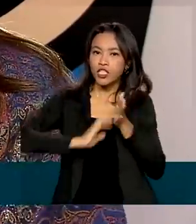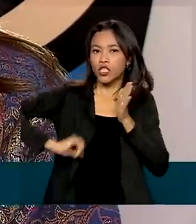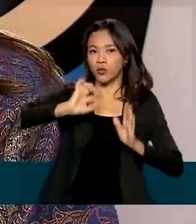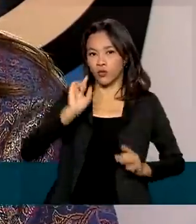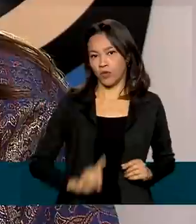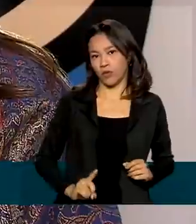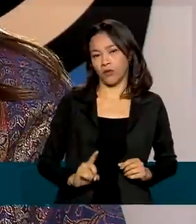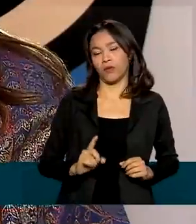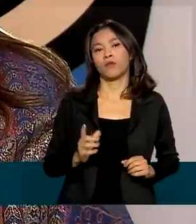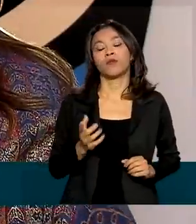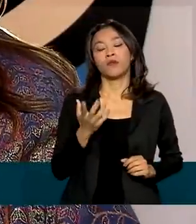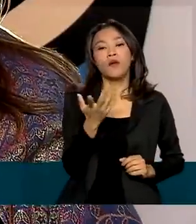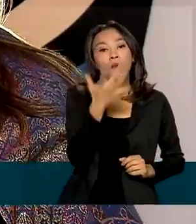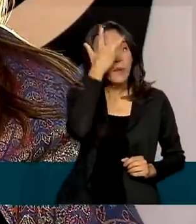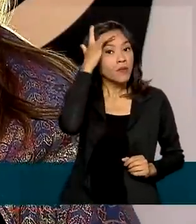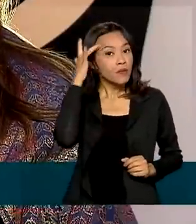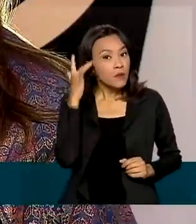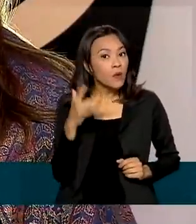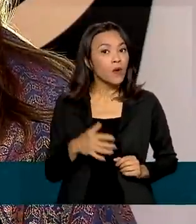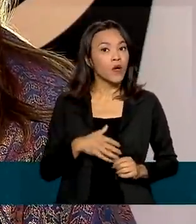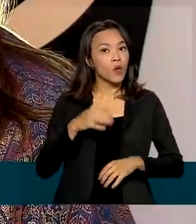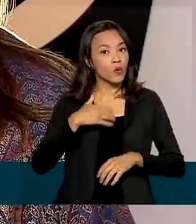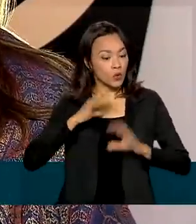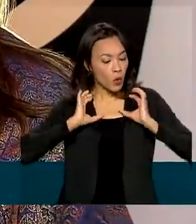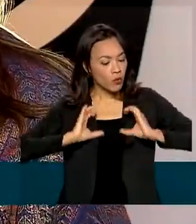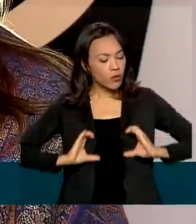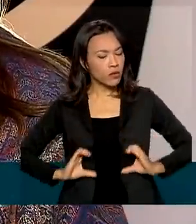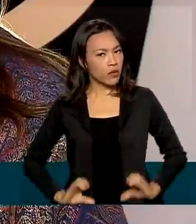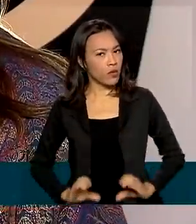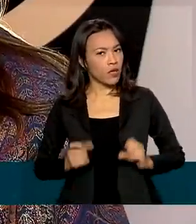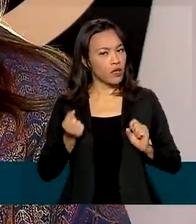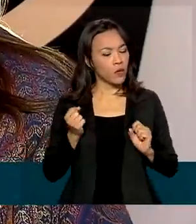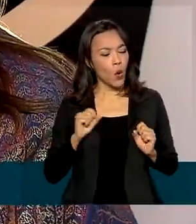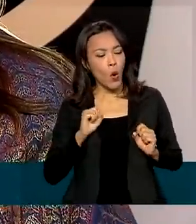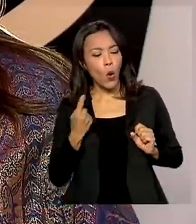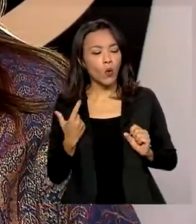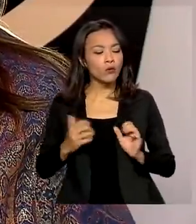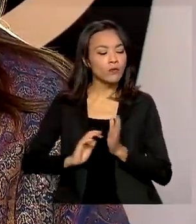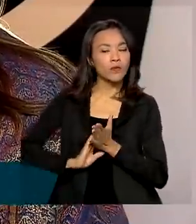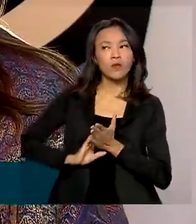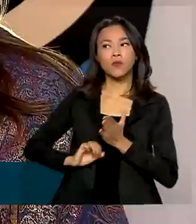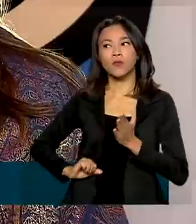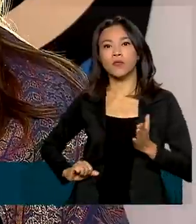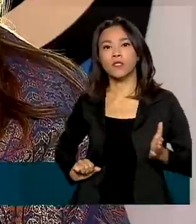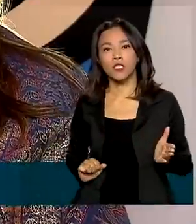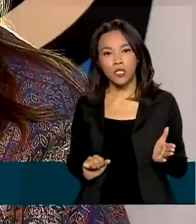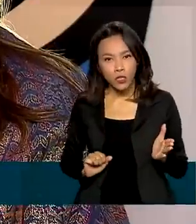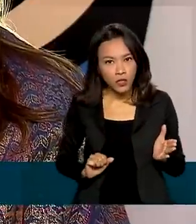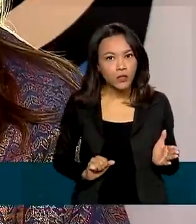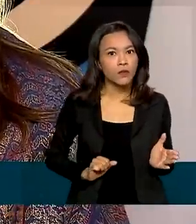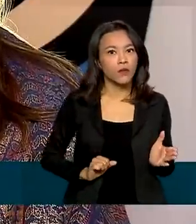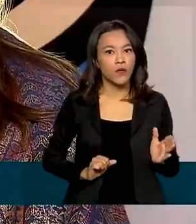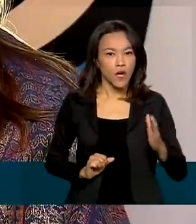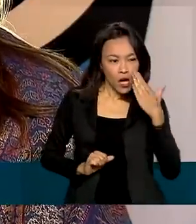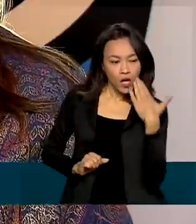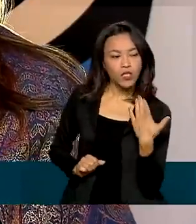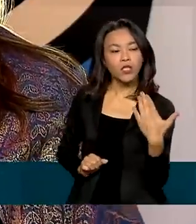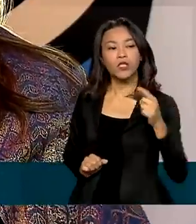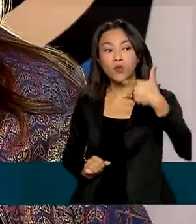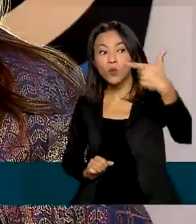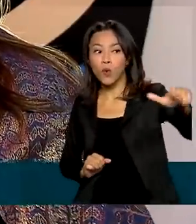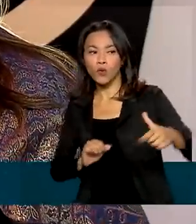que um ser humano, através das suas atitudes ou omissões, ele passa a se portar perante um outro ser humano,